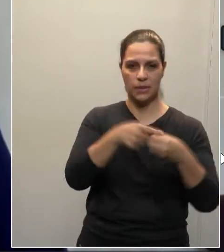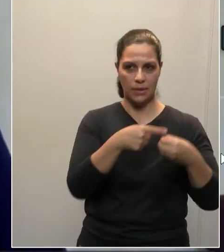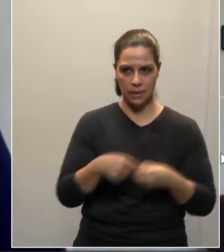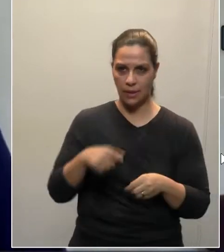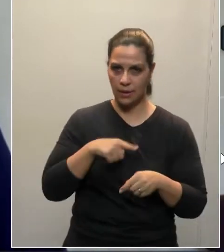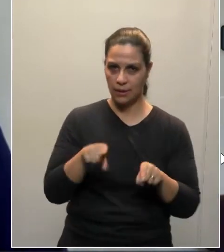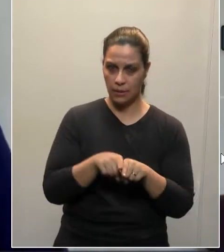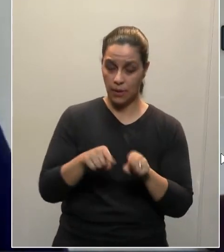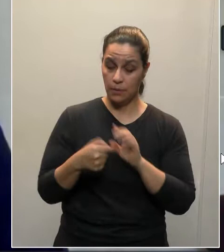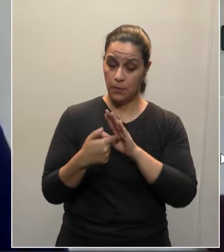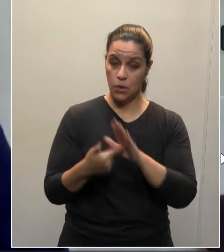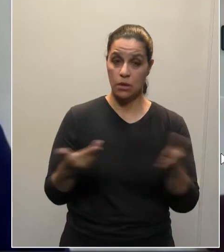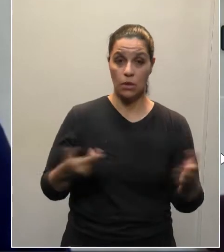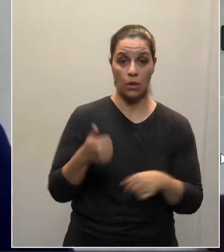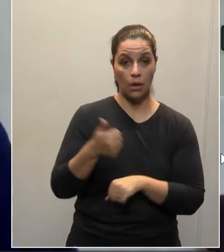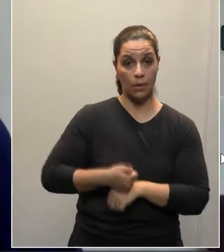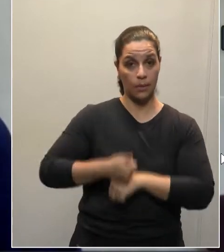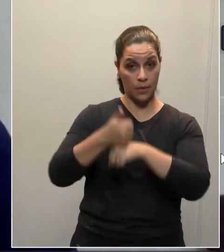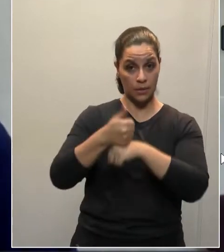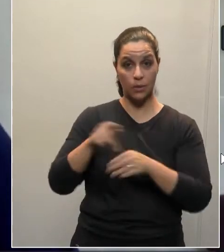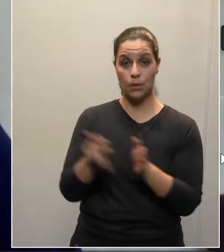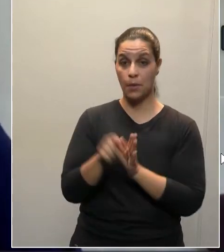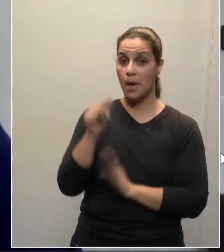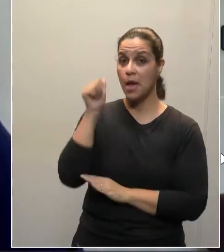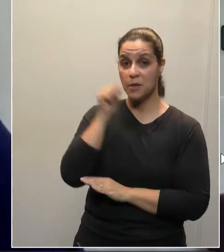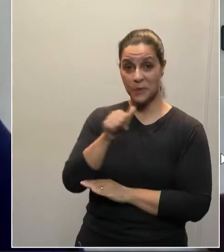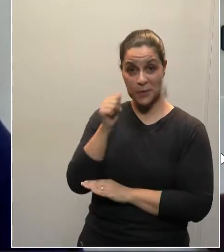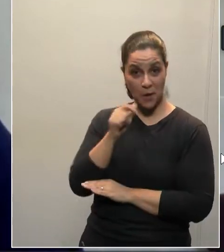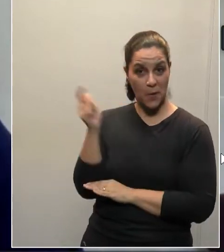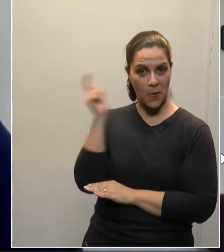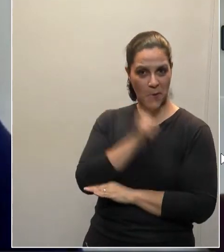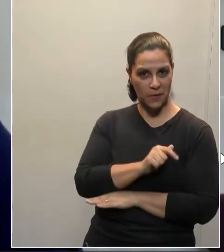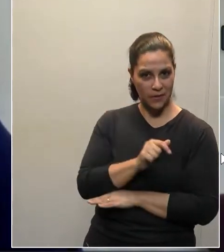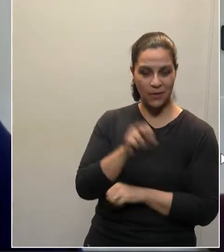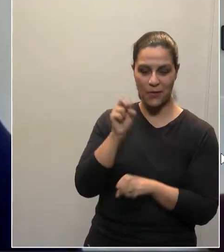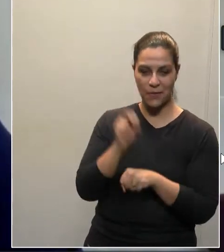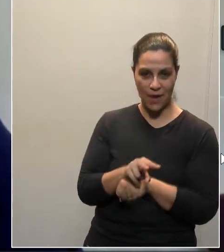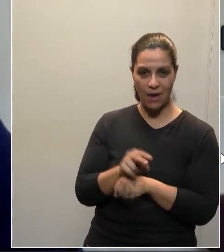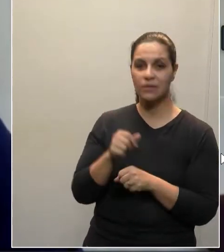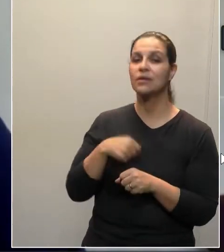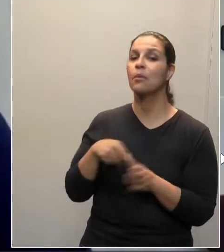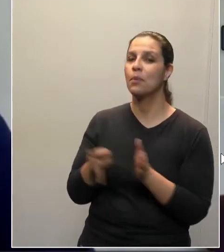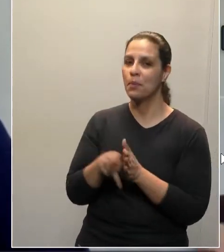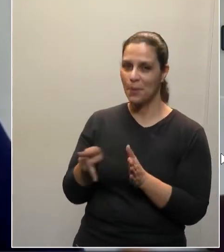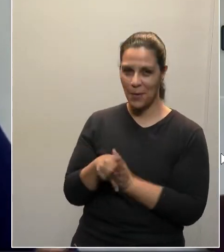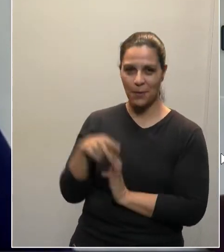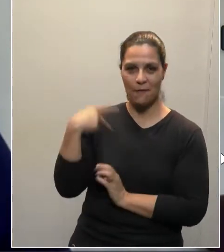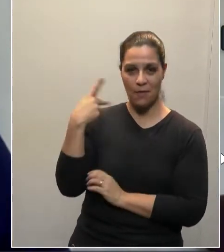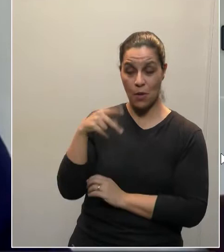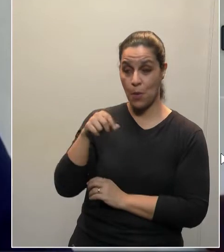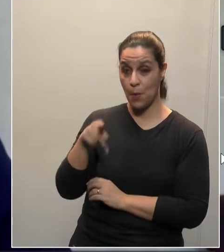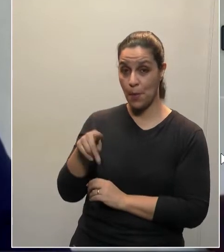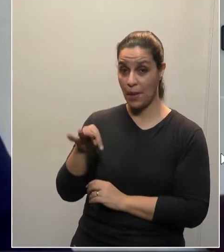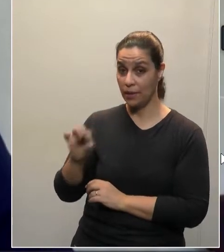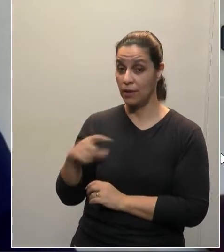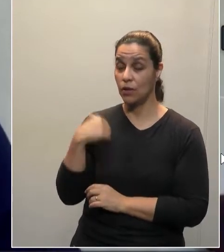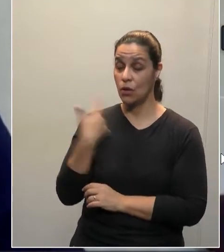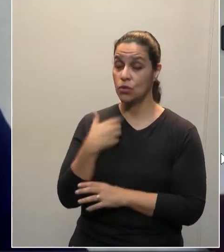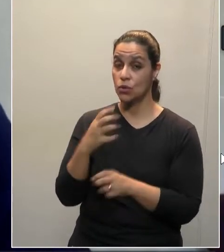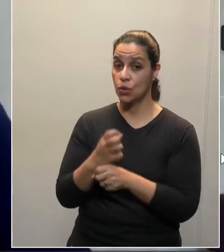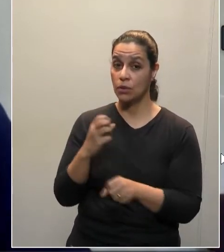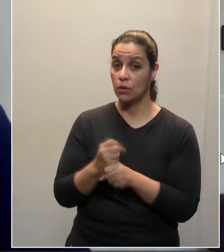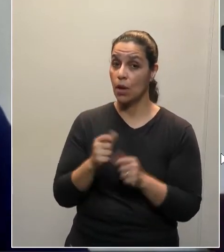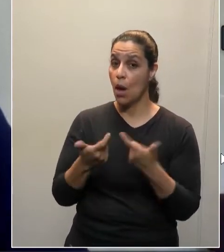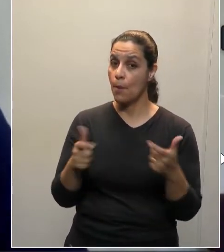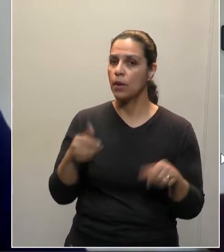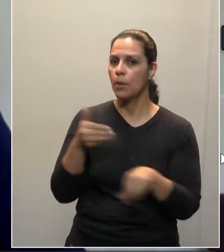Destacando a presença importante das mulheres. Essas eleições, no caso do Partido dos Trabalhadores, nós tivemos um